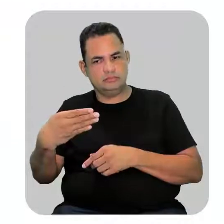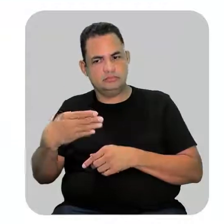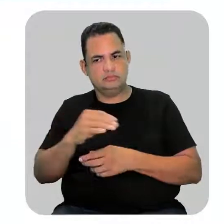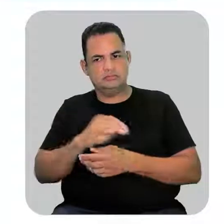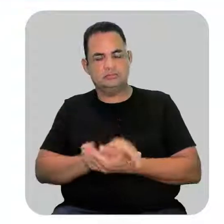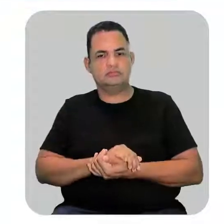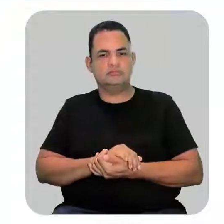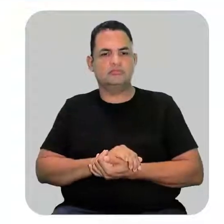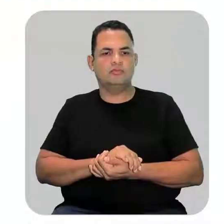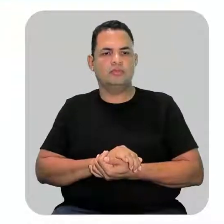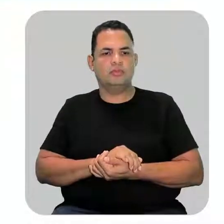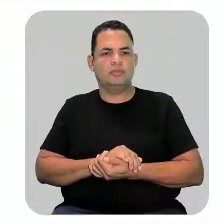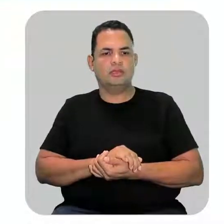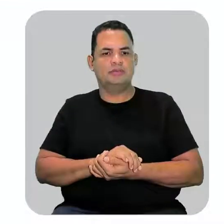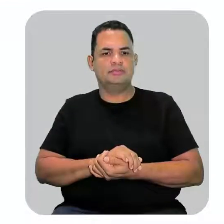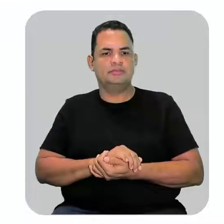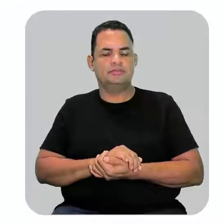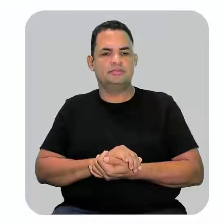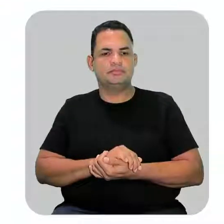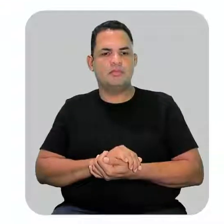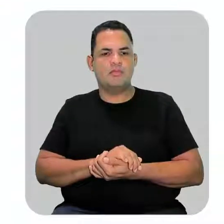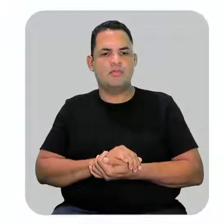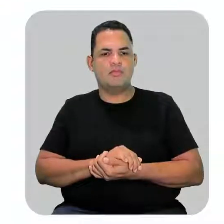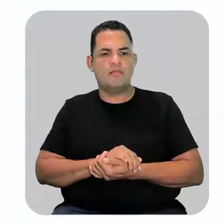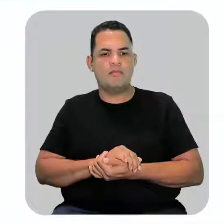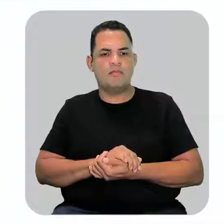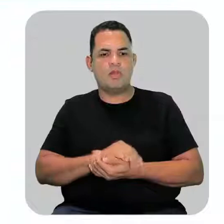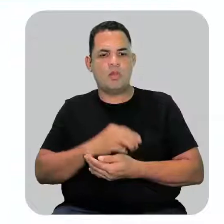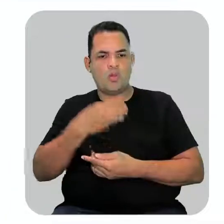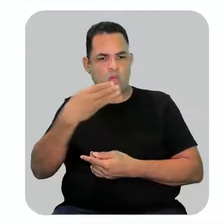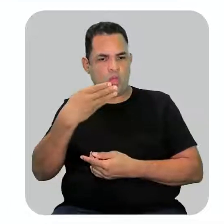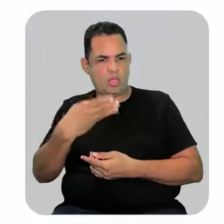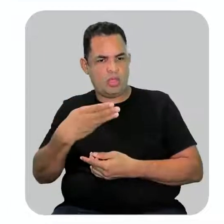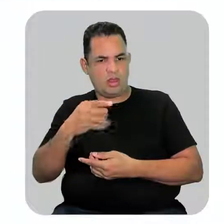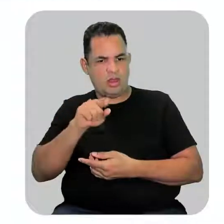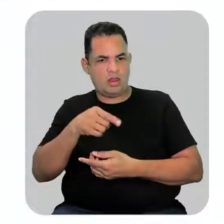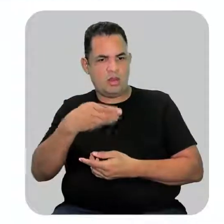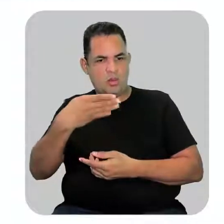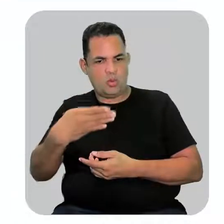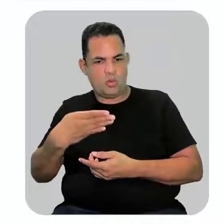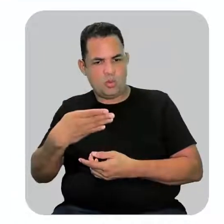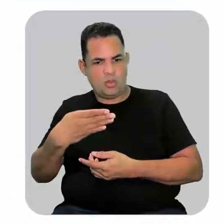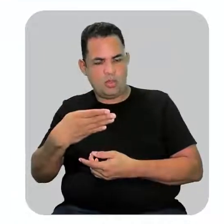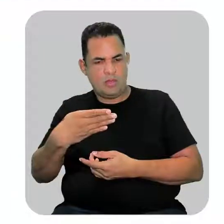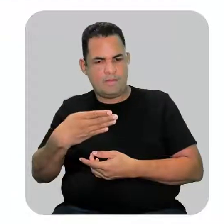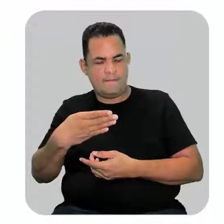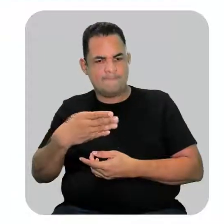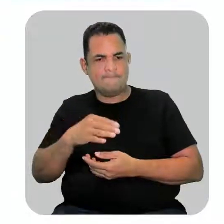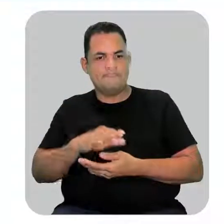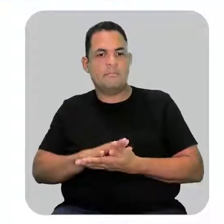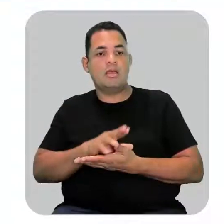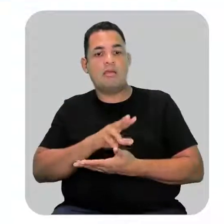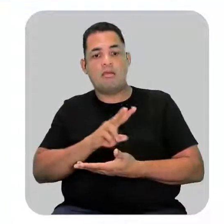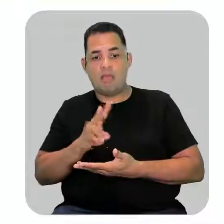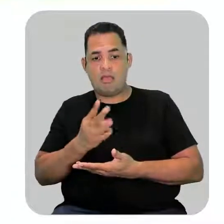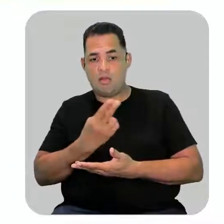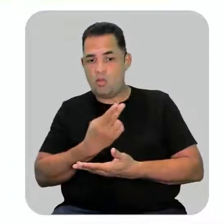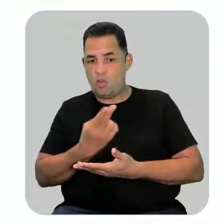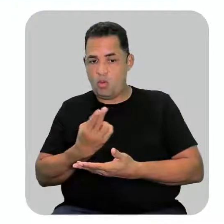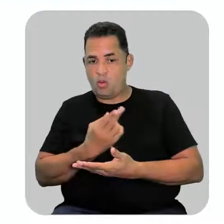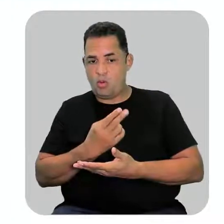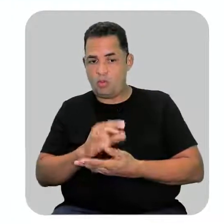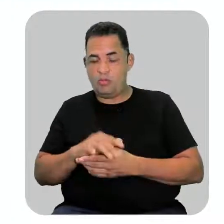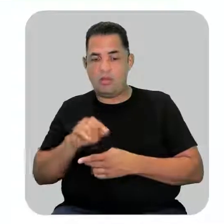3 e 4. Então eu coloco 3, 4, porque é a mesma ramificação